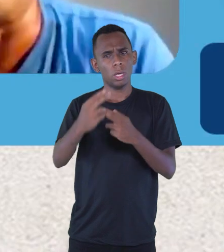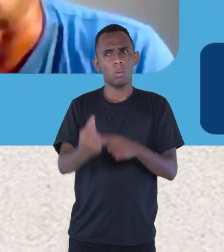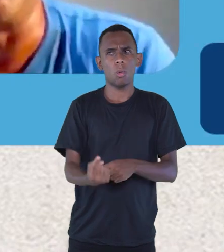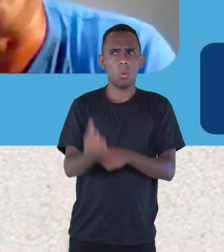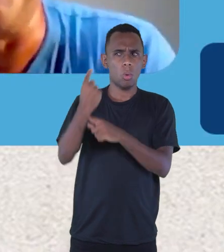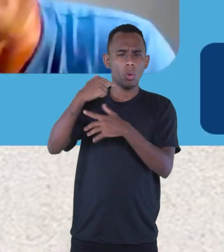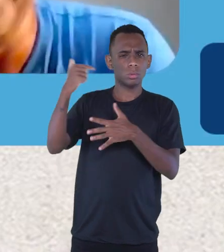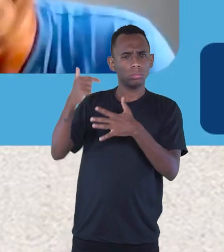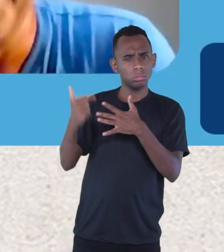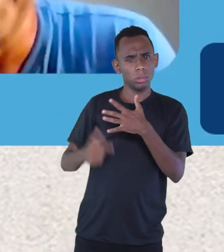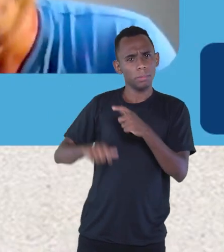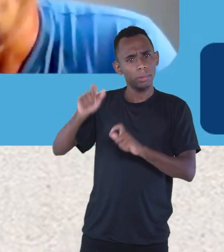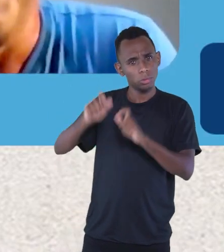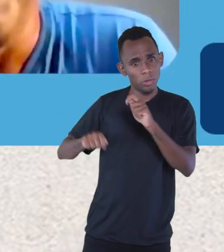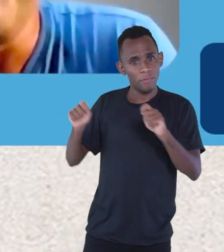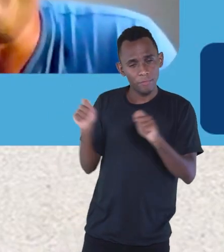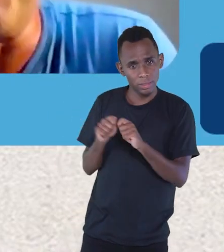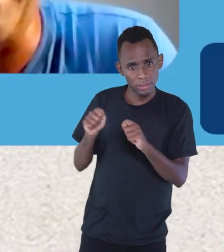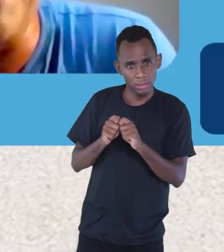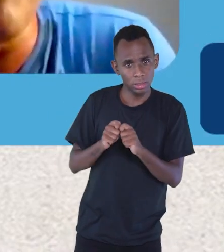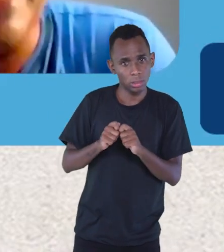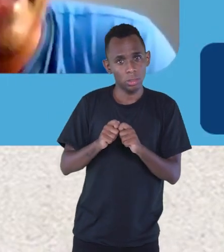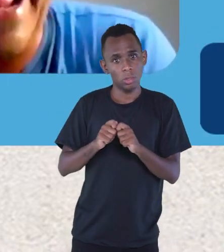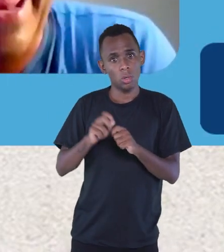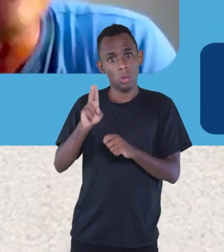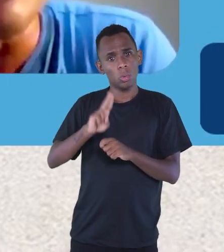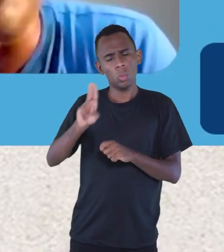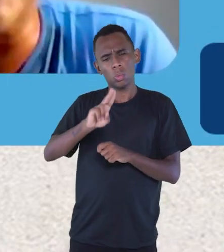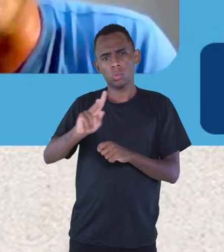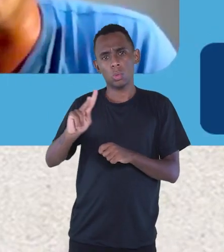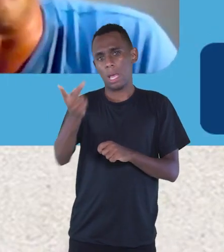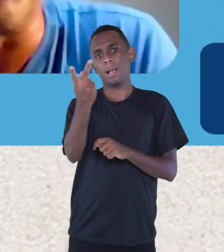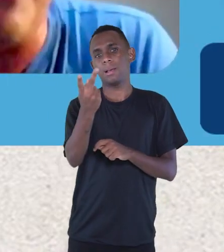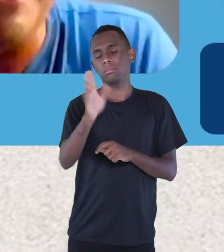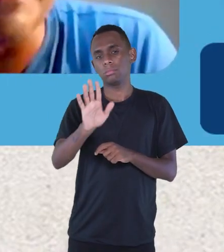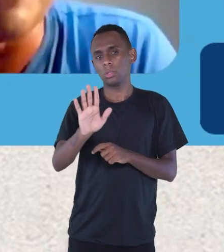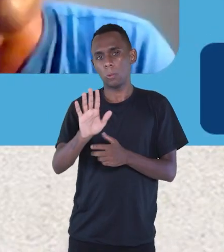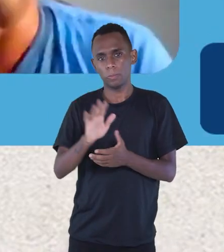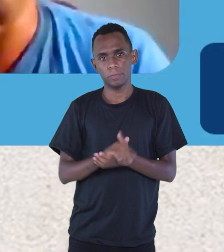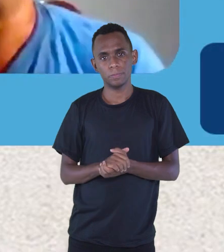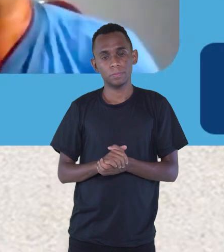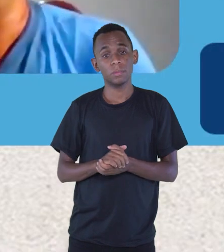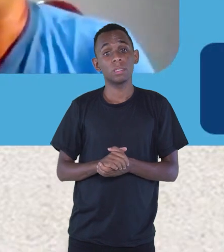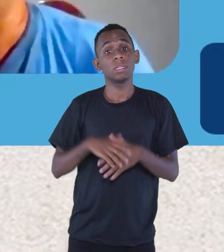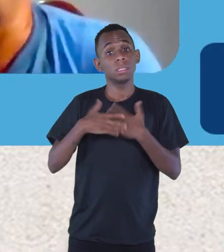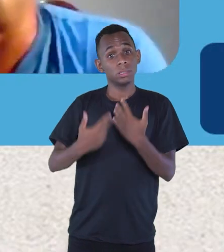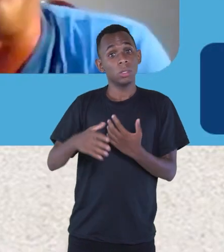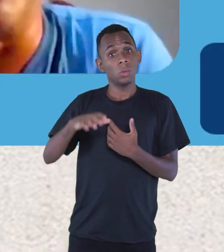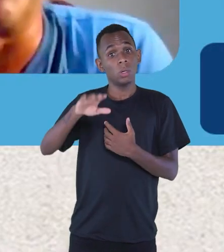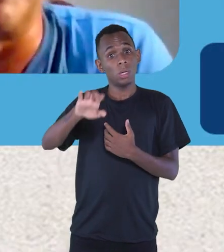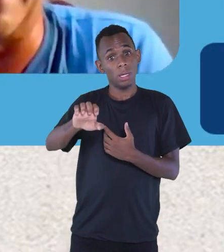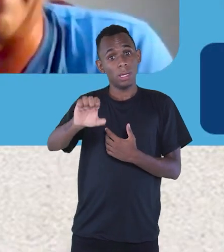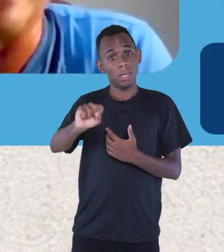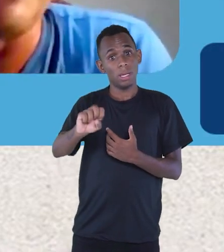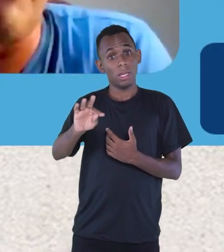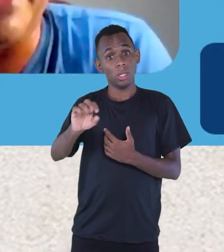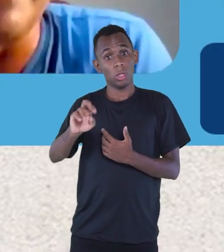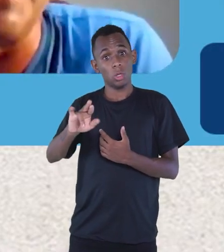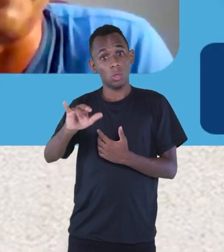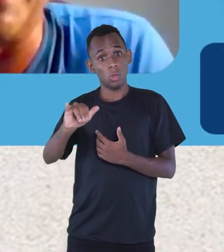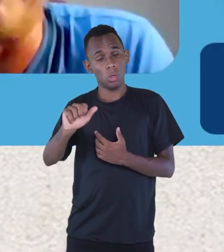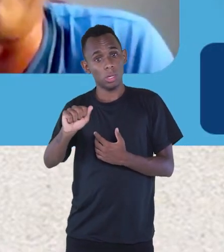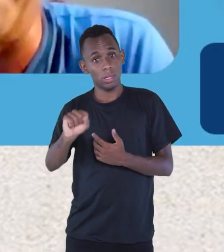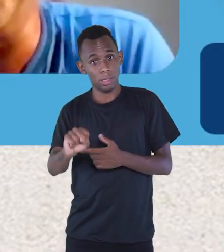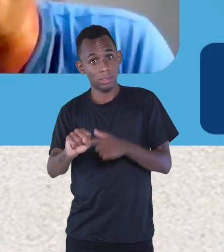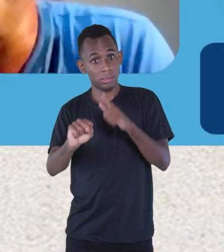certo que o Dr. Rosa fazia. Porque essas histórias que nós, as